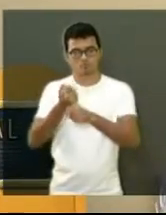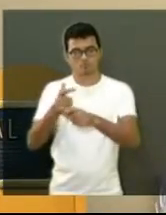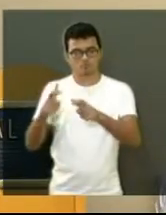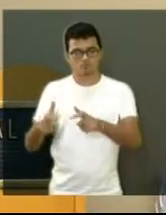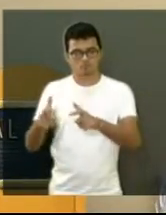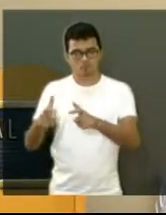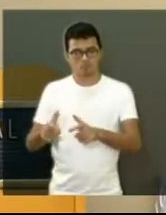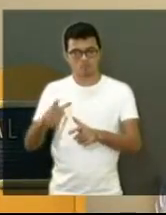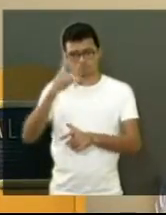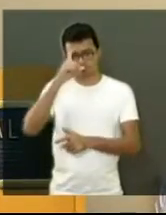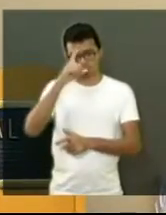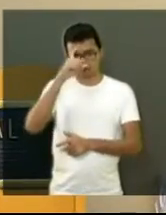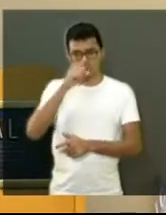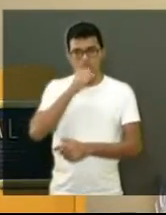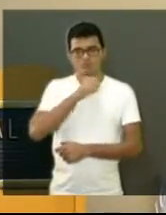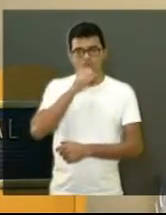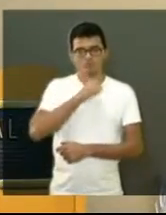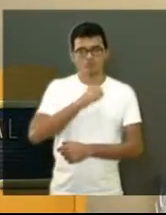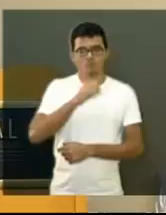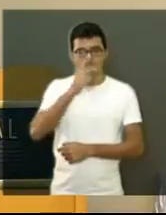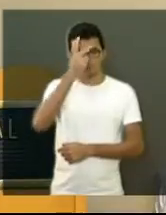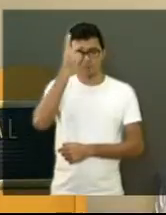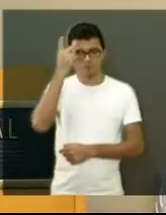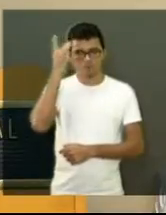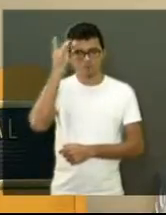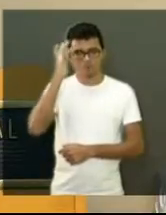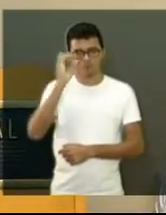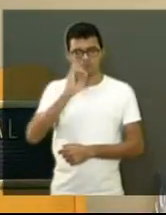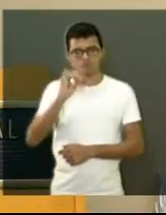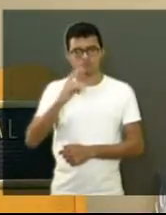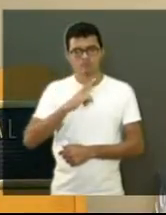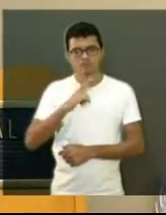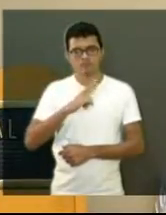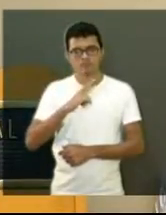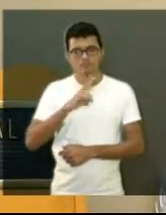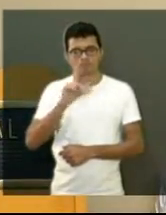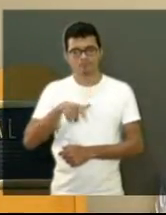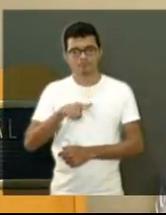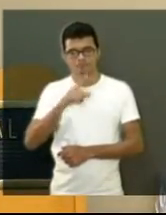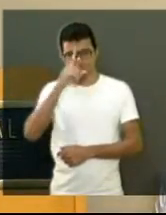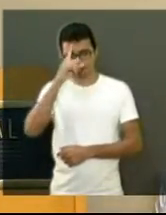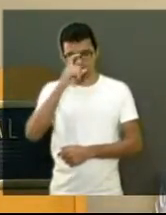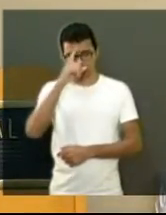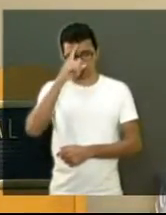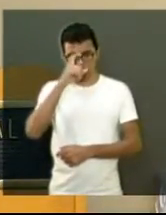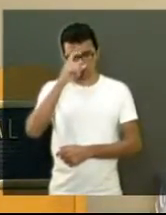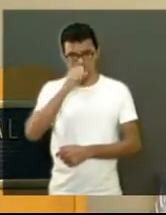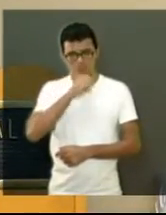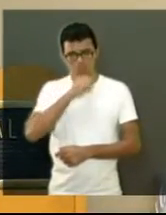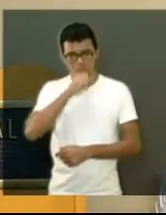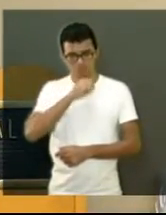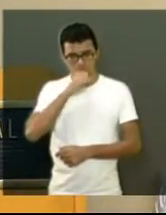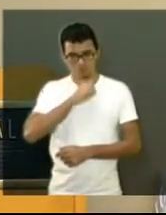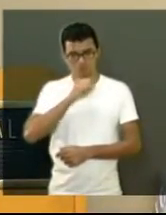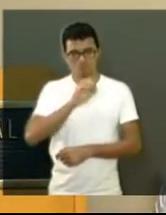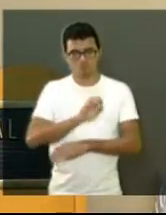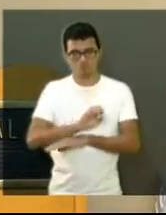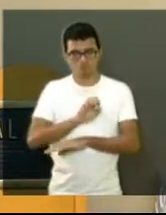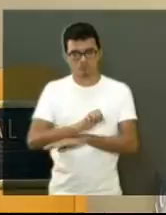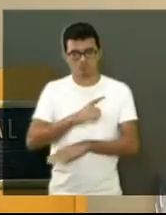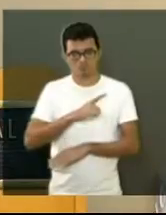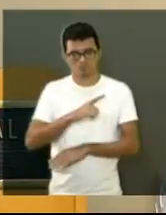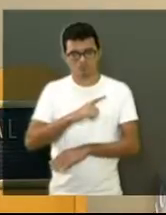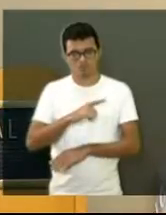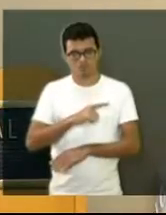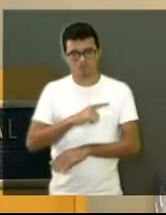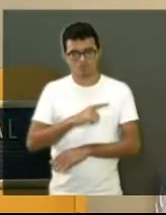do Idoso. Para quem não sabe, o Hospital Estadual do Idoso existe em duas regiões, na terra